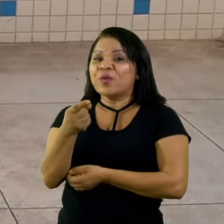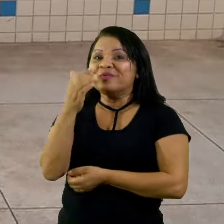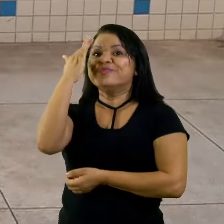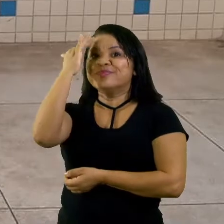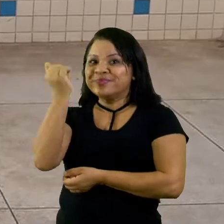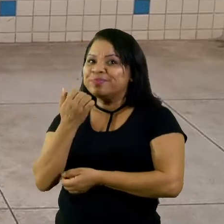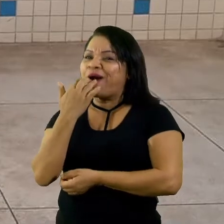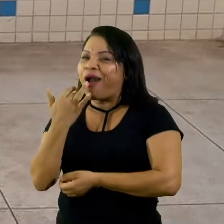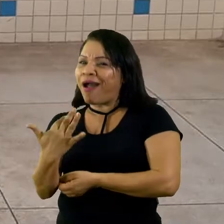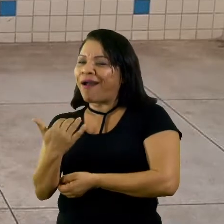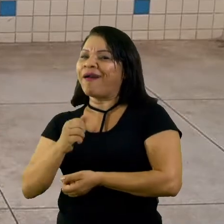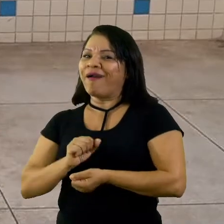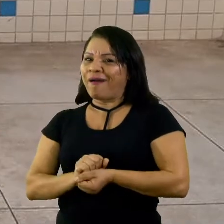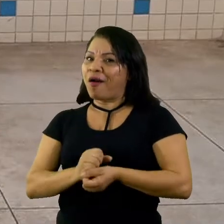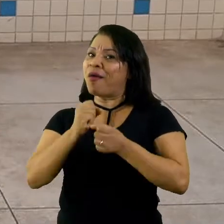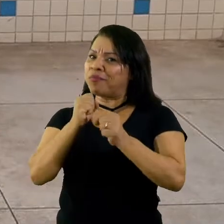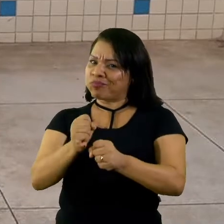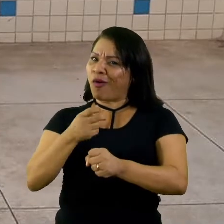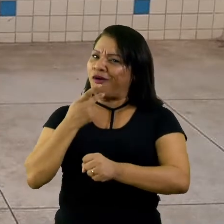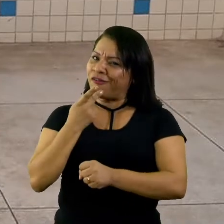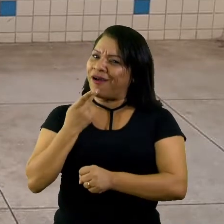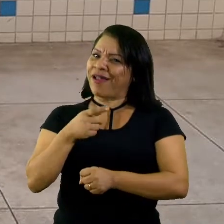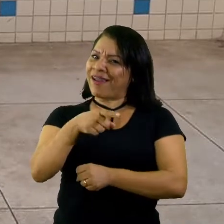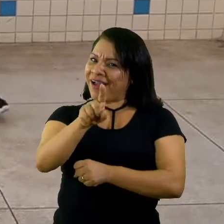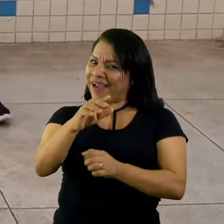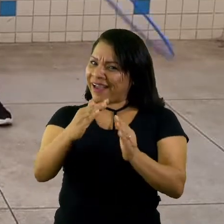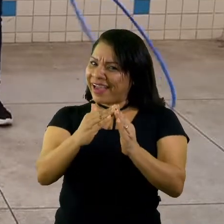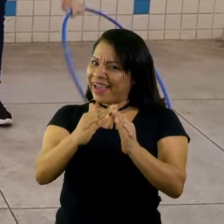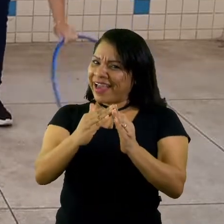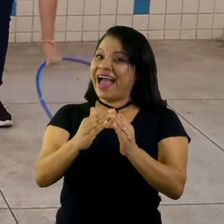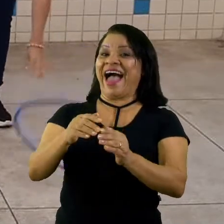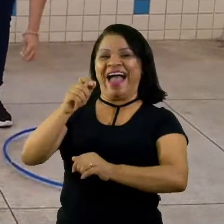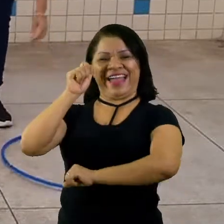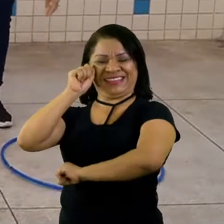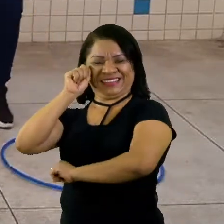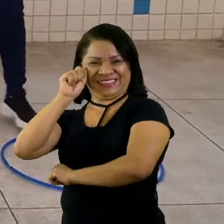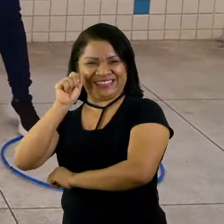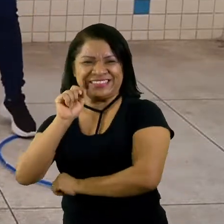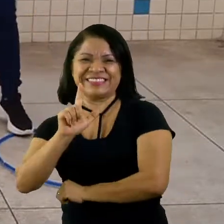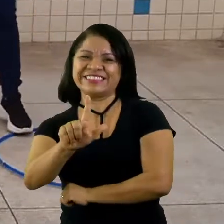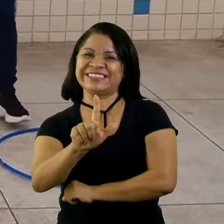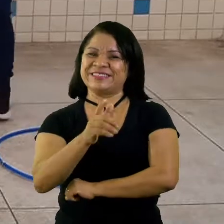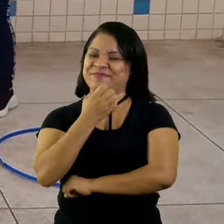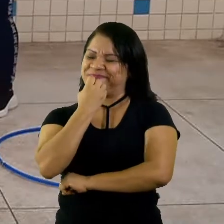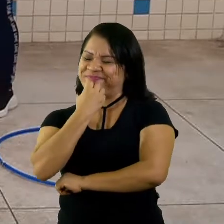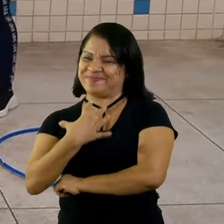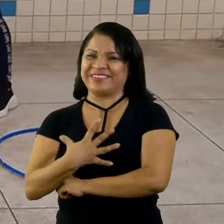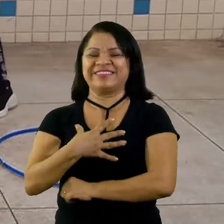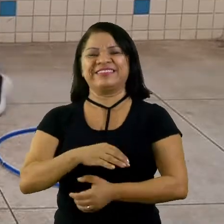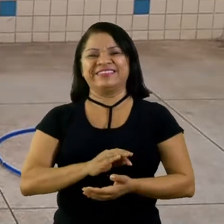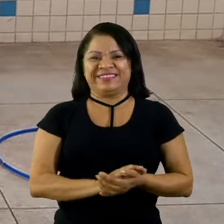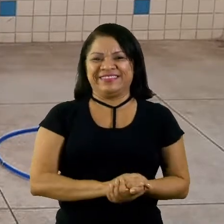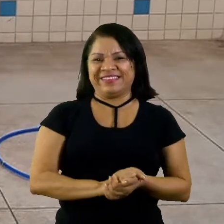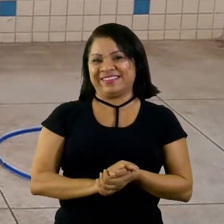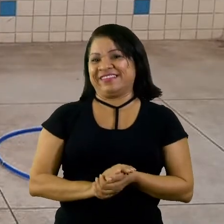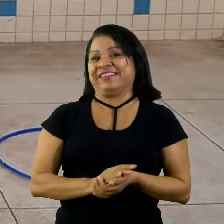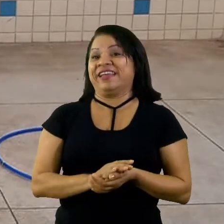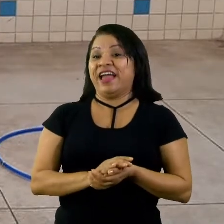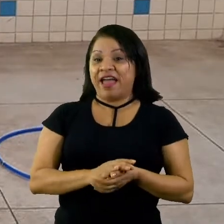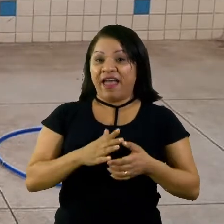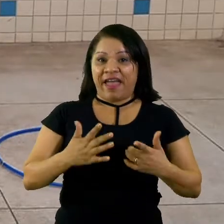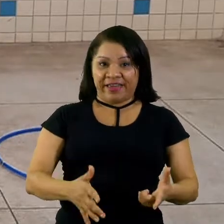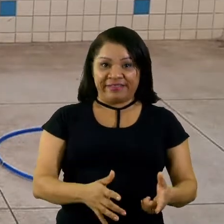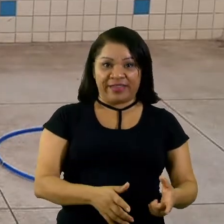Você pode me falar aí na sua casa? azul! Muito bem! Nós vamos colocar os nossos